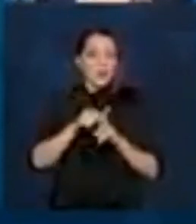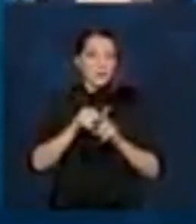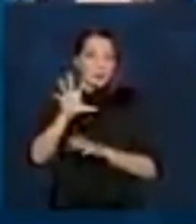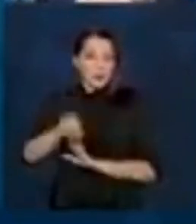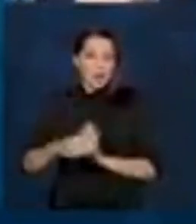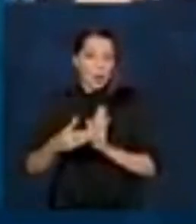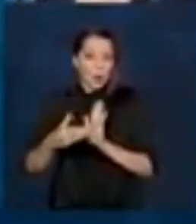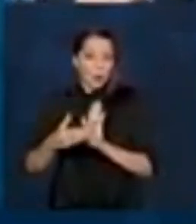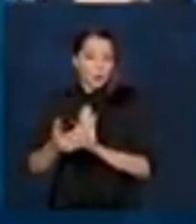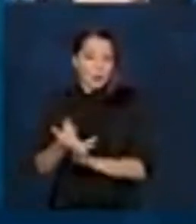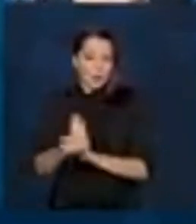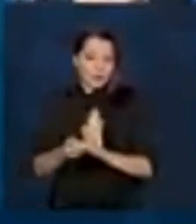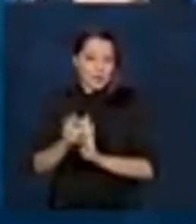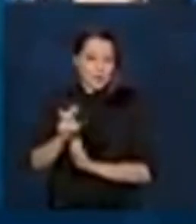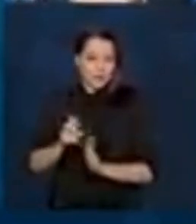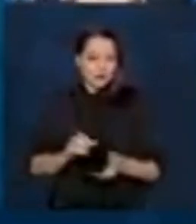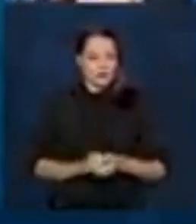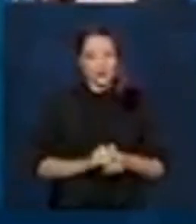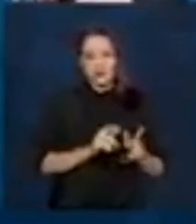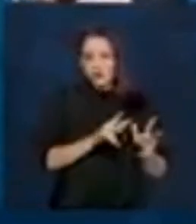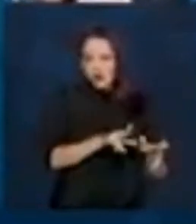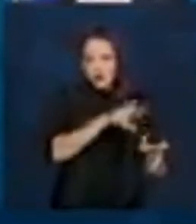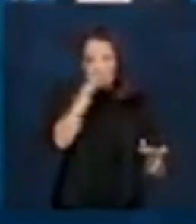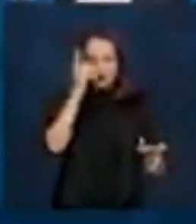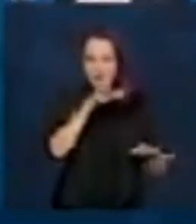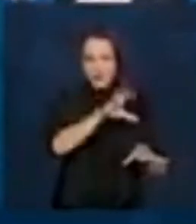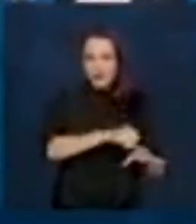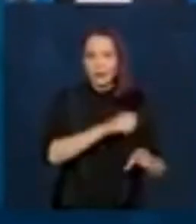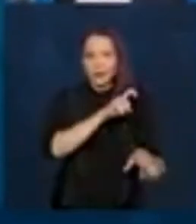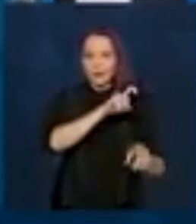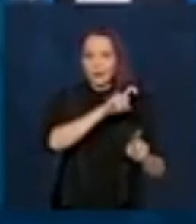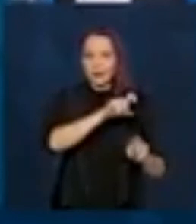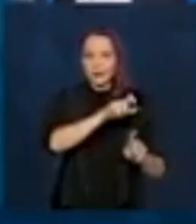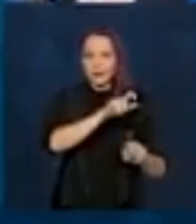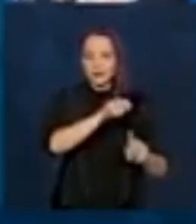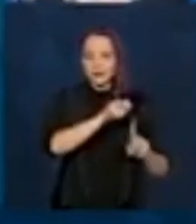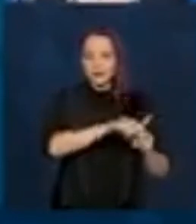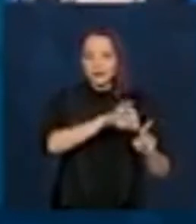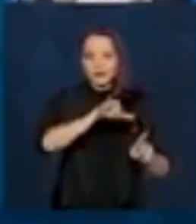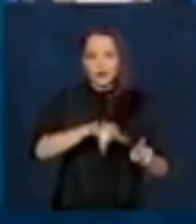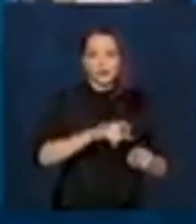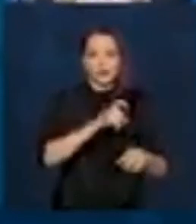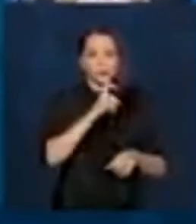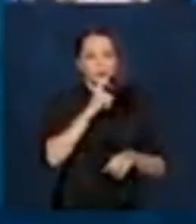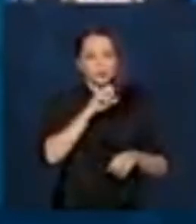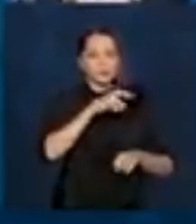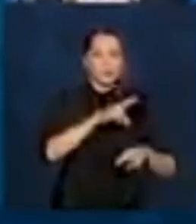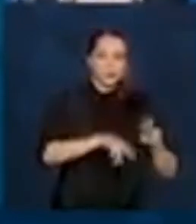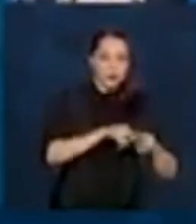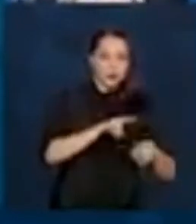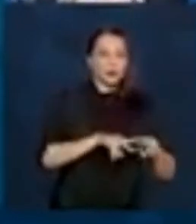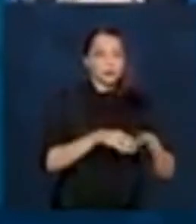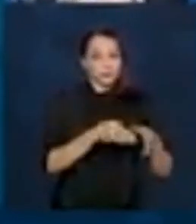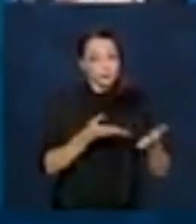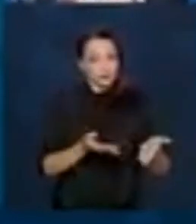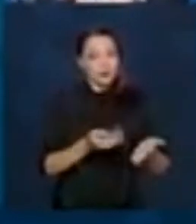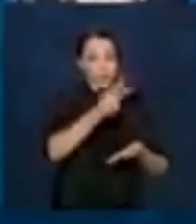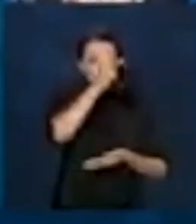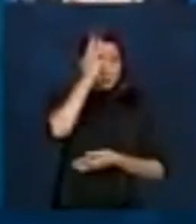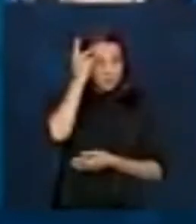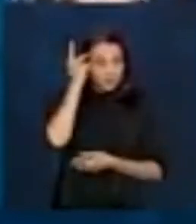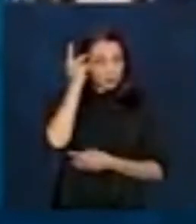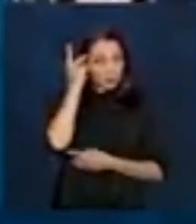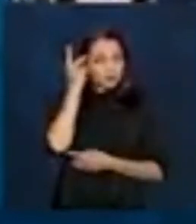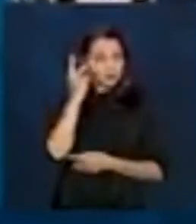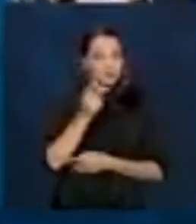Assim, sucessivamente, quem recebeu em junho, um outro mês a mais em julho. Ou seja, as pessoas